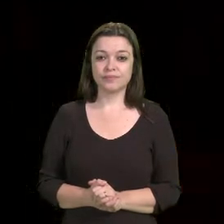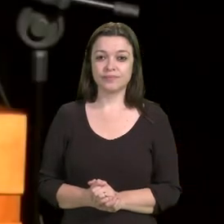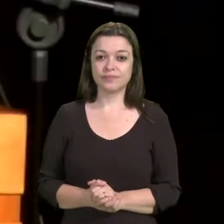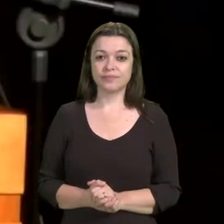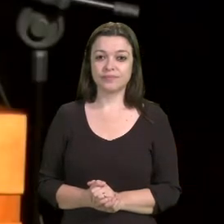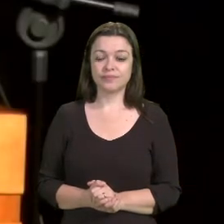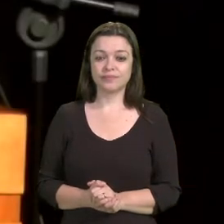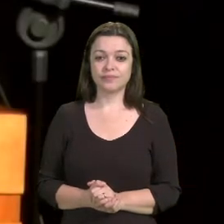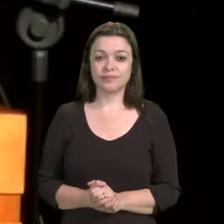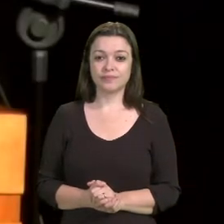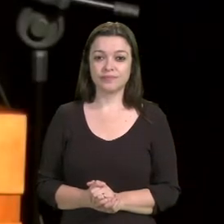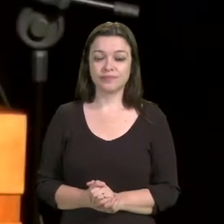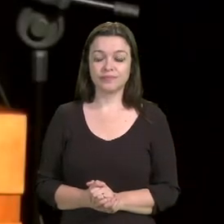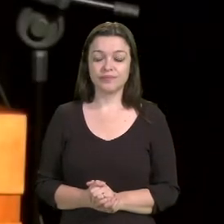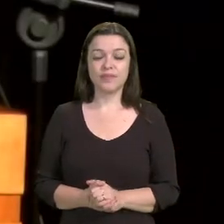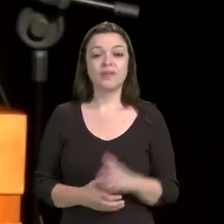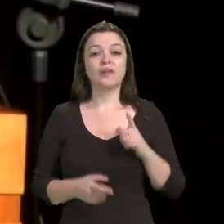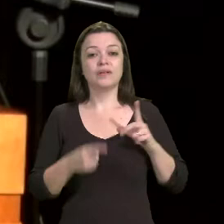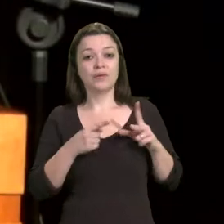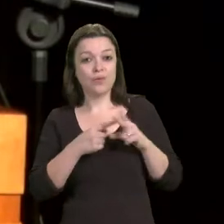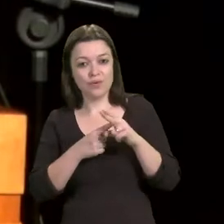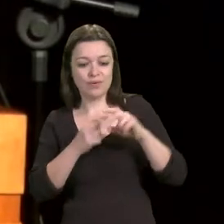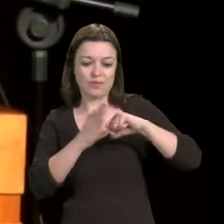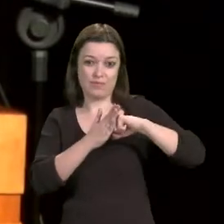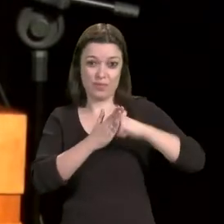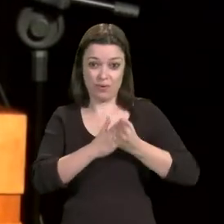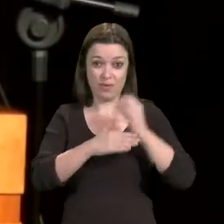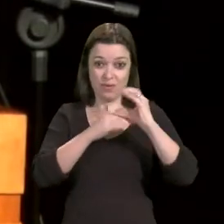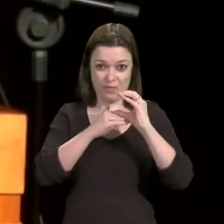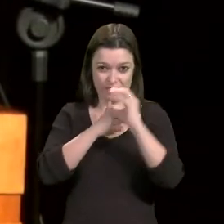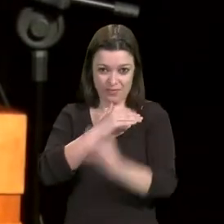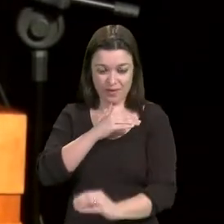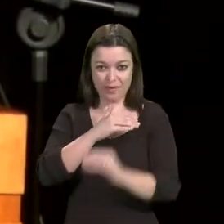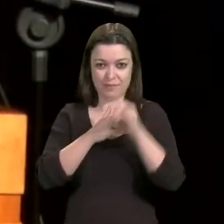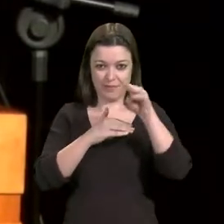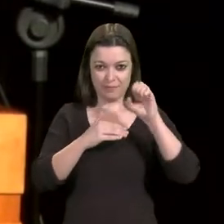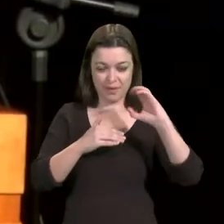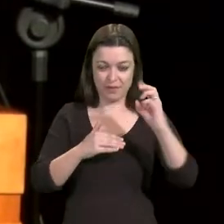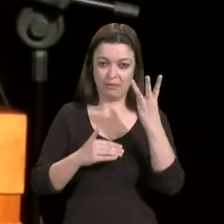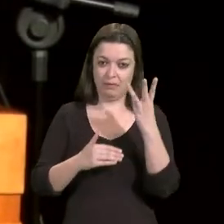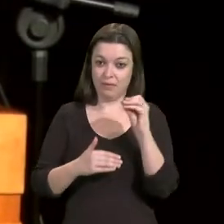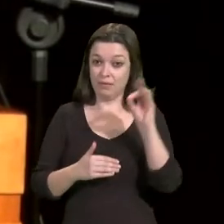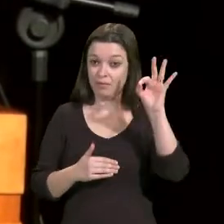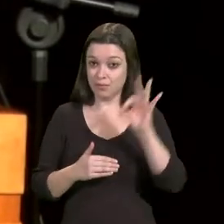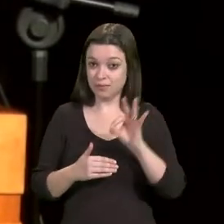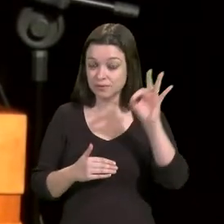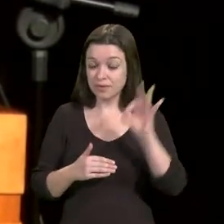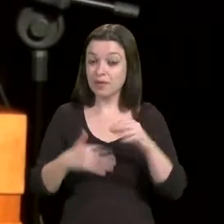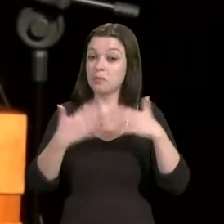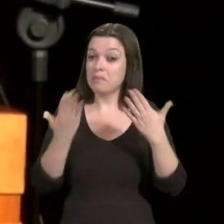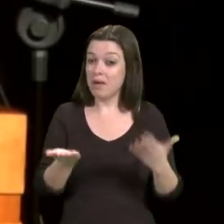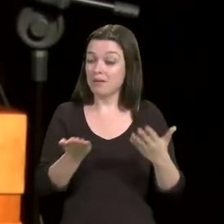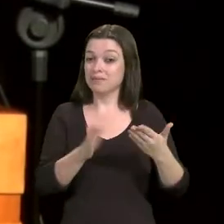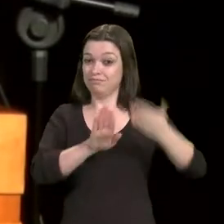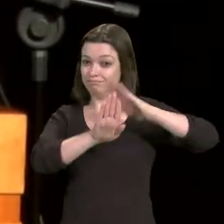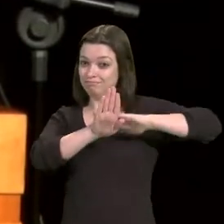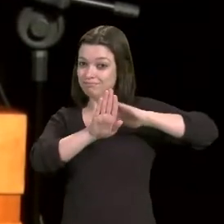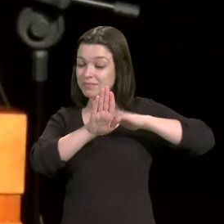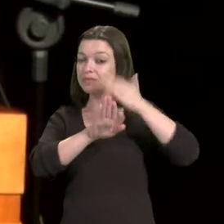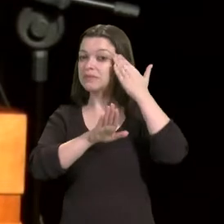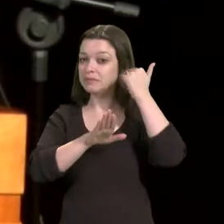Esse corte ou esse bloqueio de 30%, mas que objetivamente significa mais do que